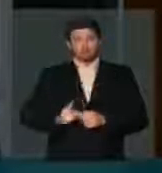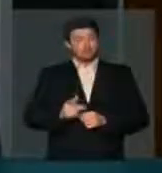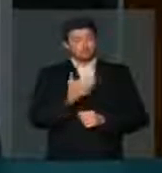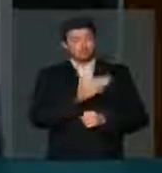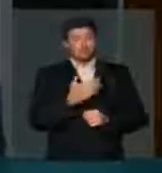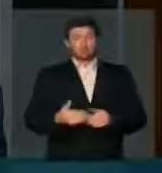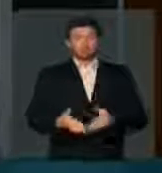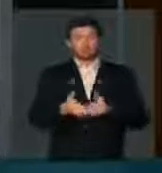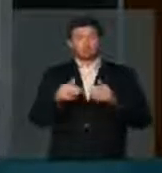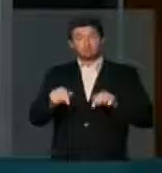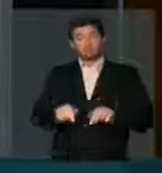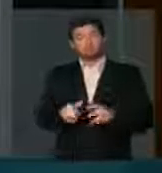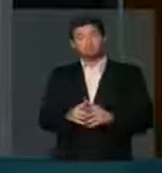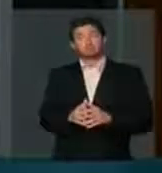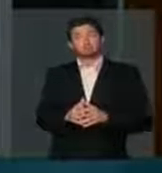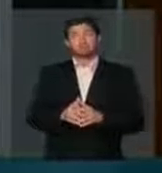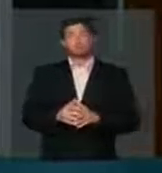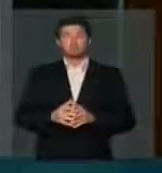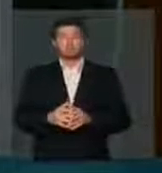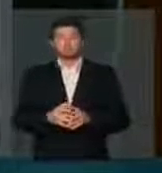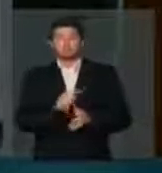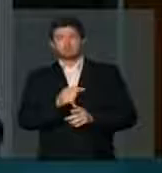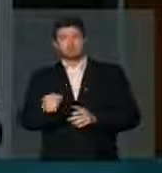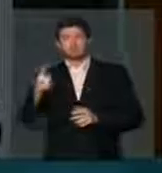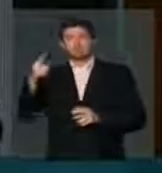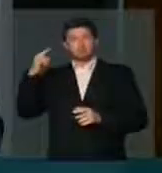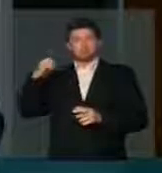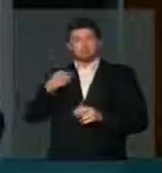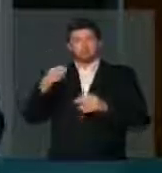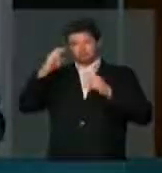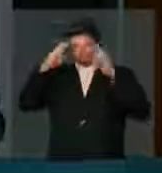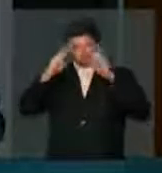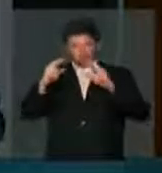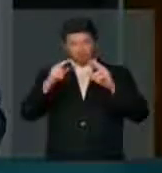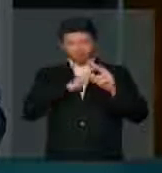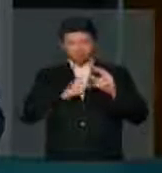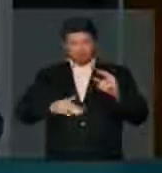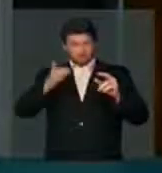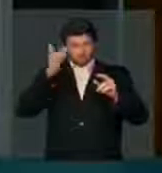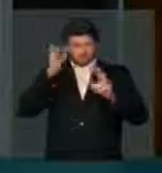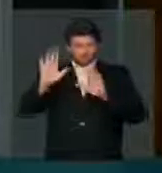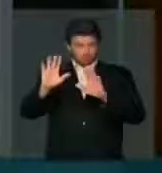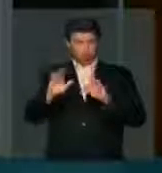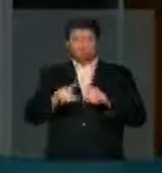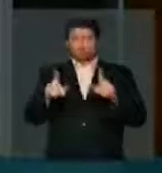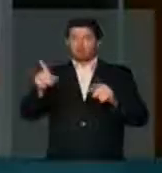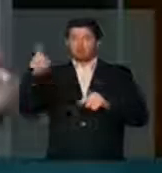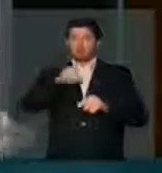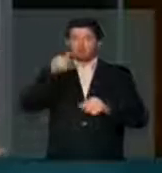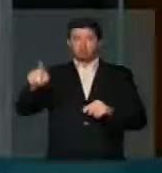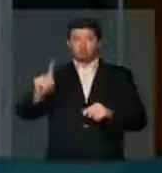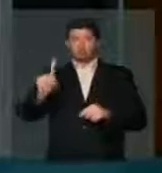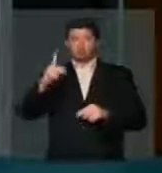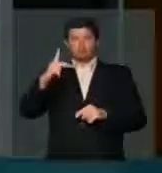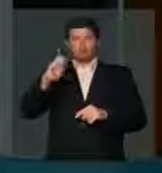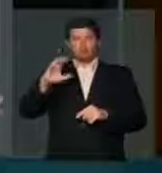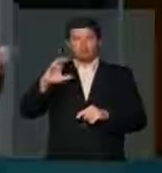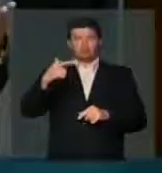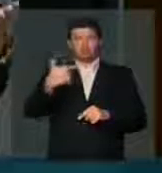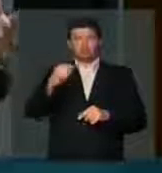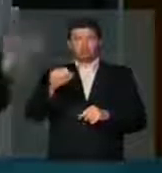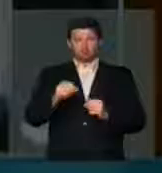nós pedimos aqui, alguns dias atrás, com todo respeito à presidente Dilma, para não vetar a PEC 28.